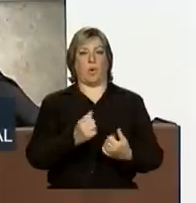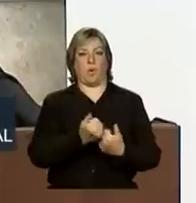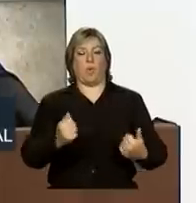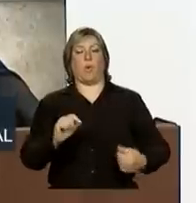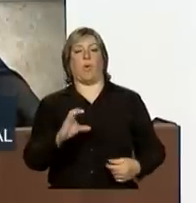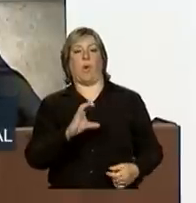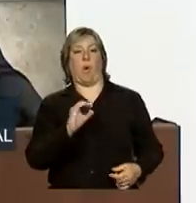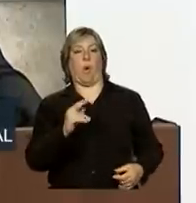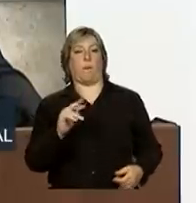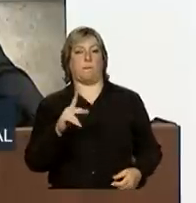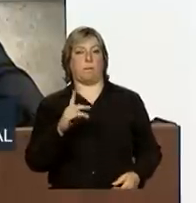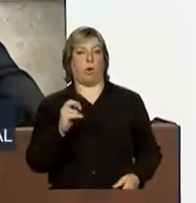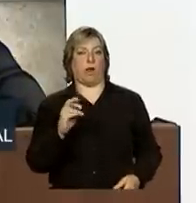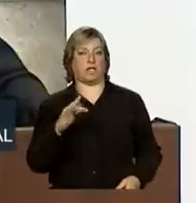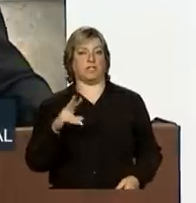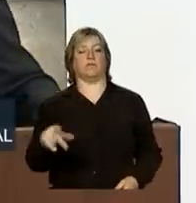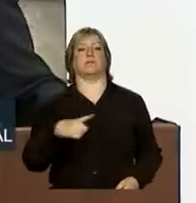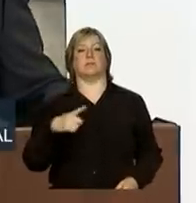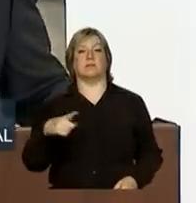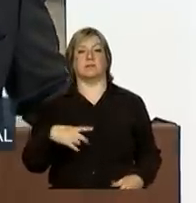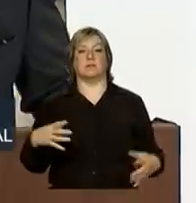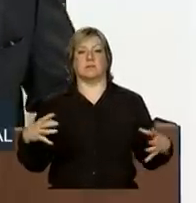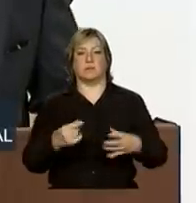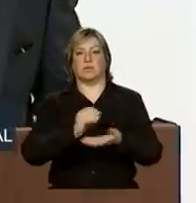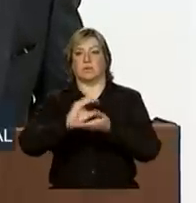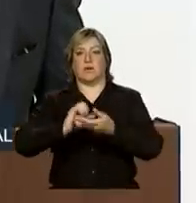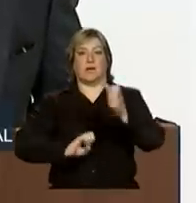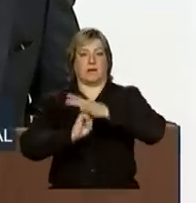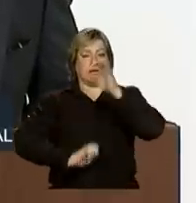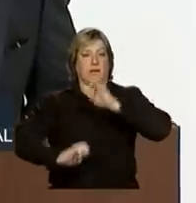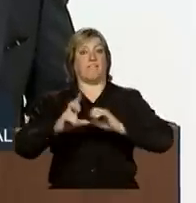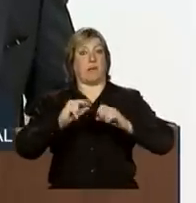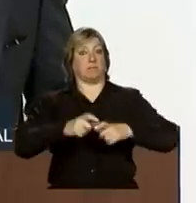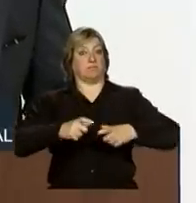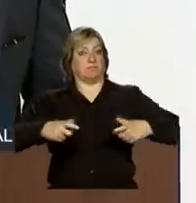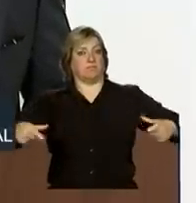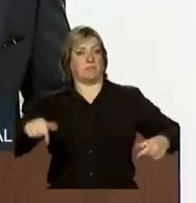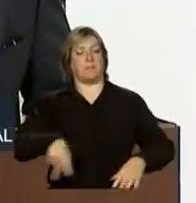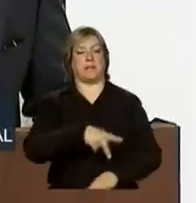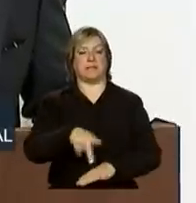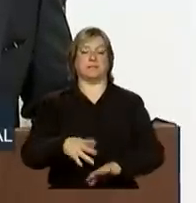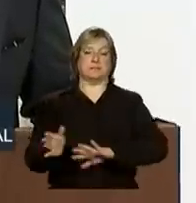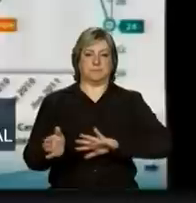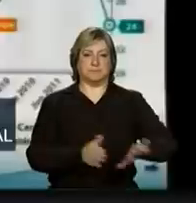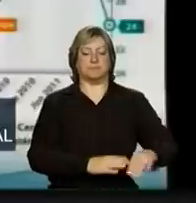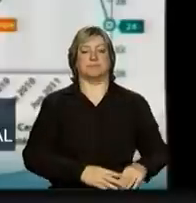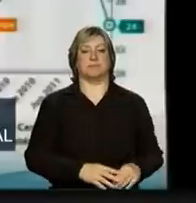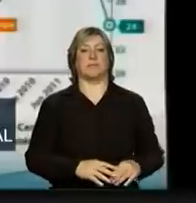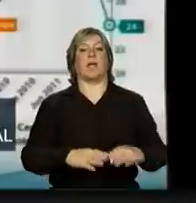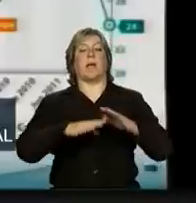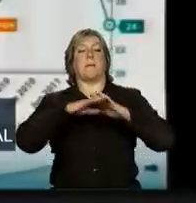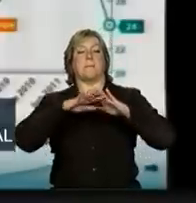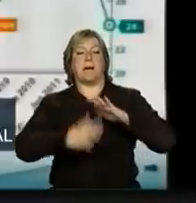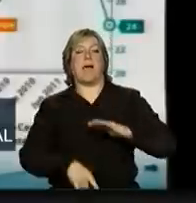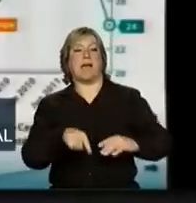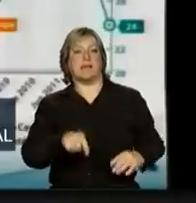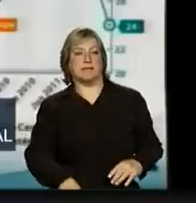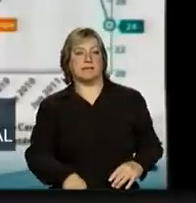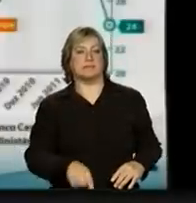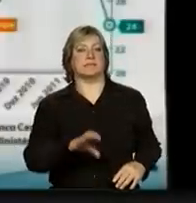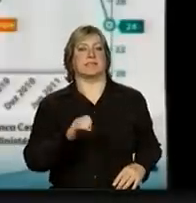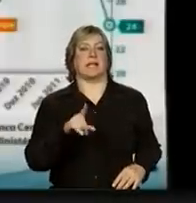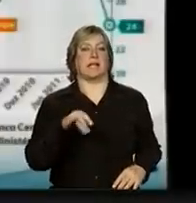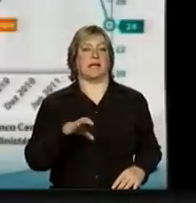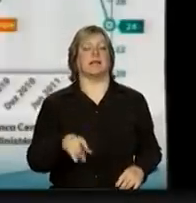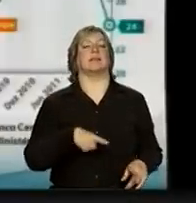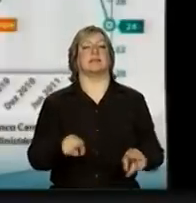as empresas, o crescimento, vai crescer no país. A queda da Selic já está em um patamar